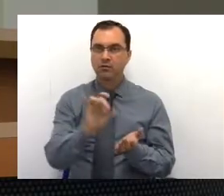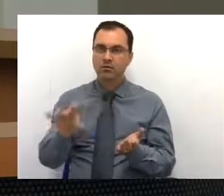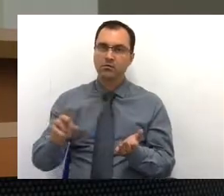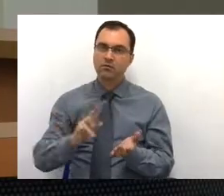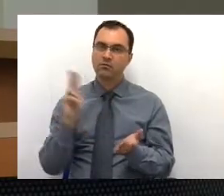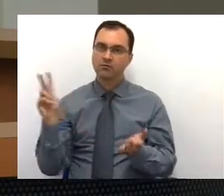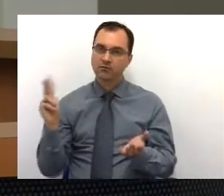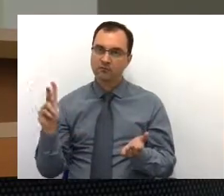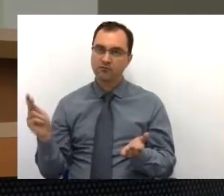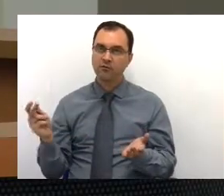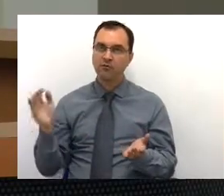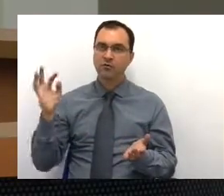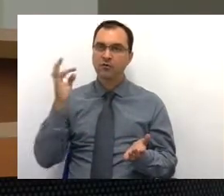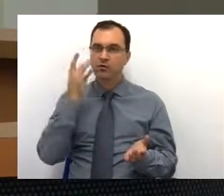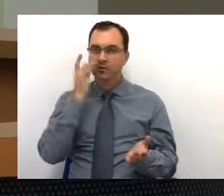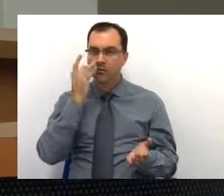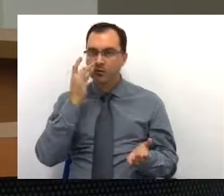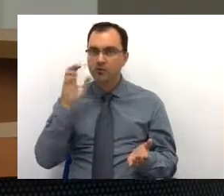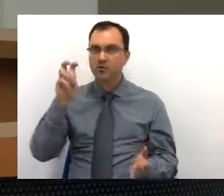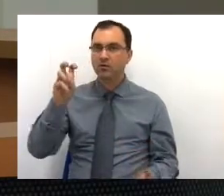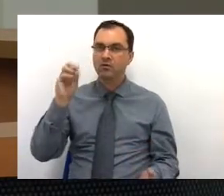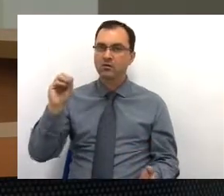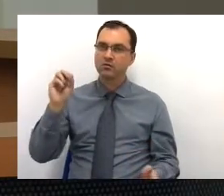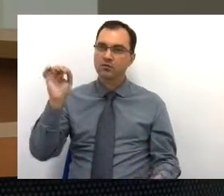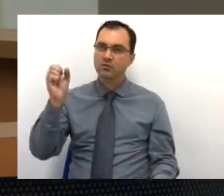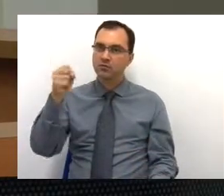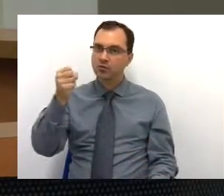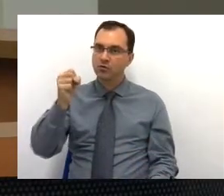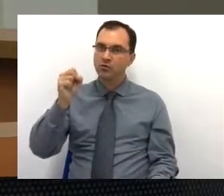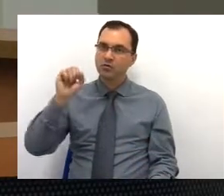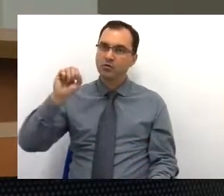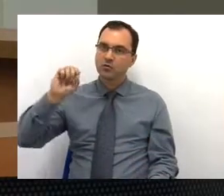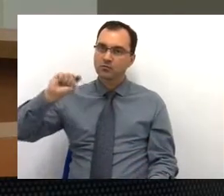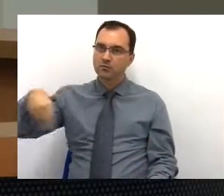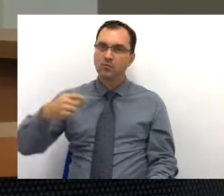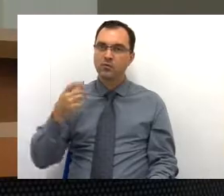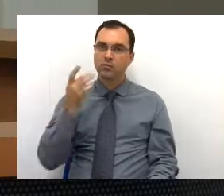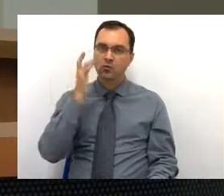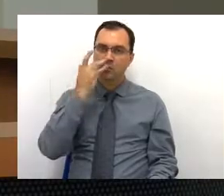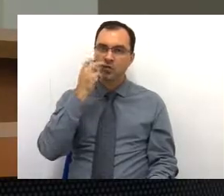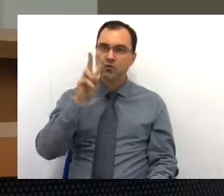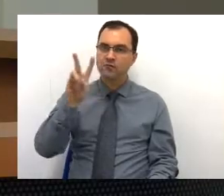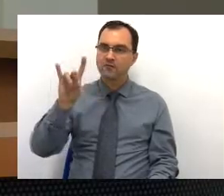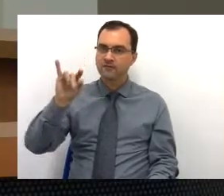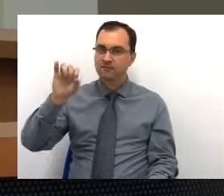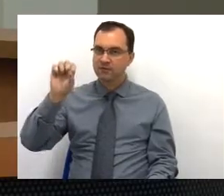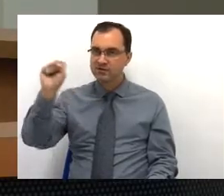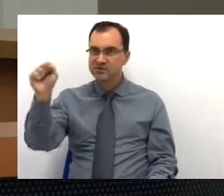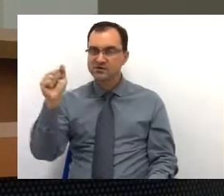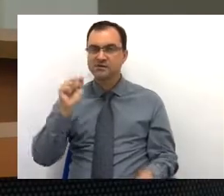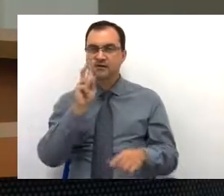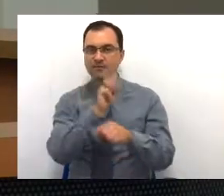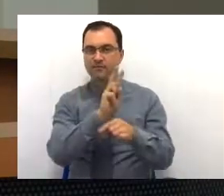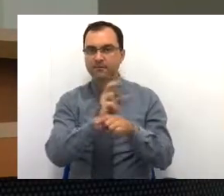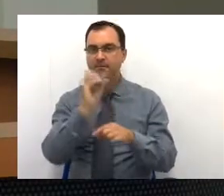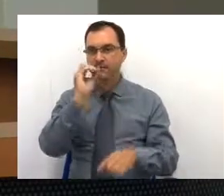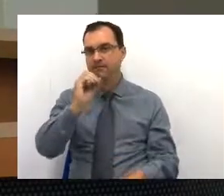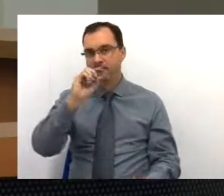do Tesouro, um valor de 508 milhões. Tesouro Visa, né? Que é a da vigilância, 0